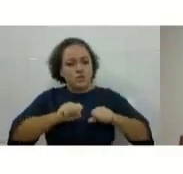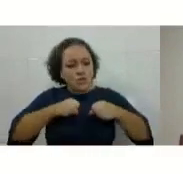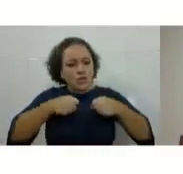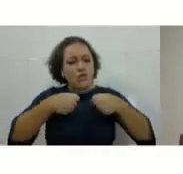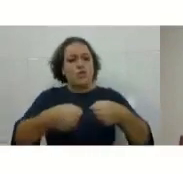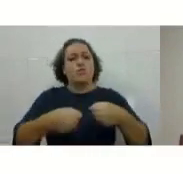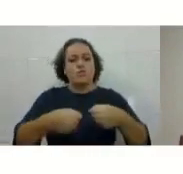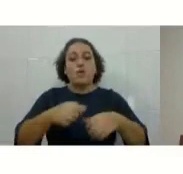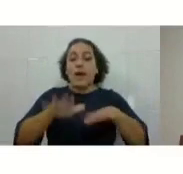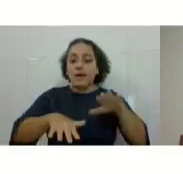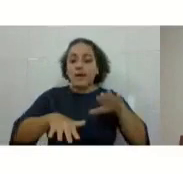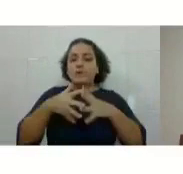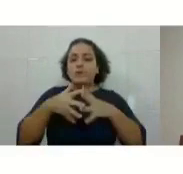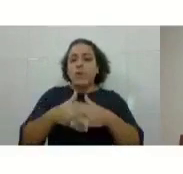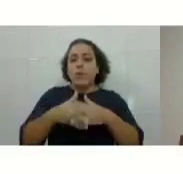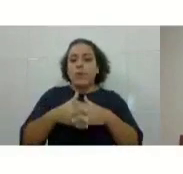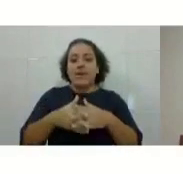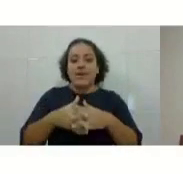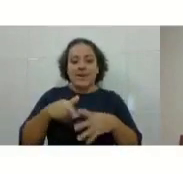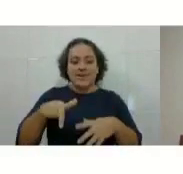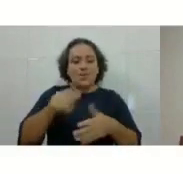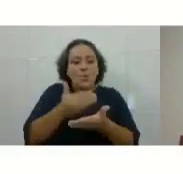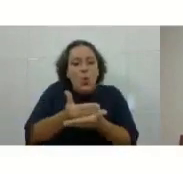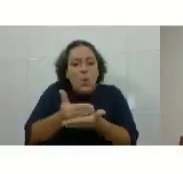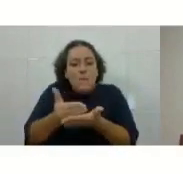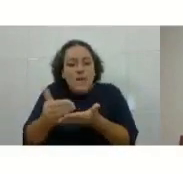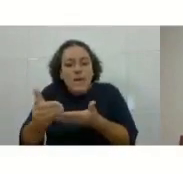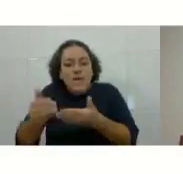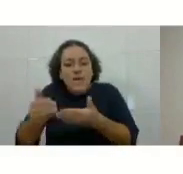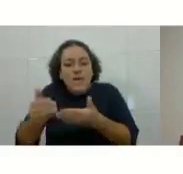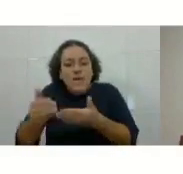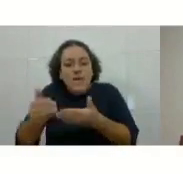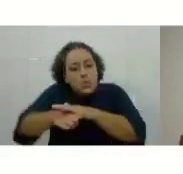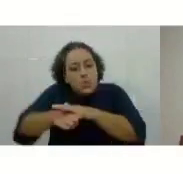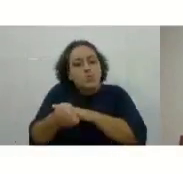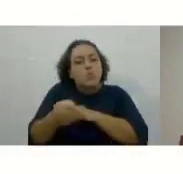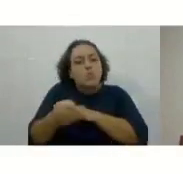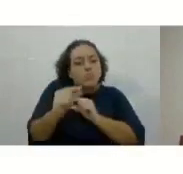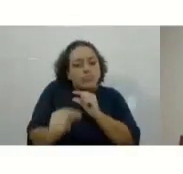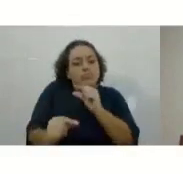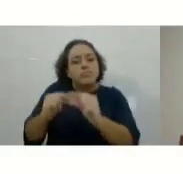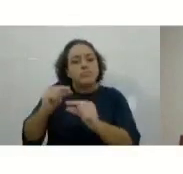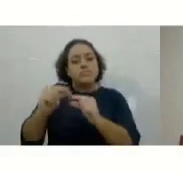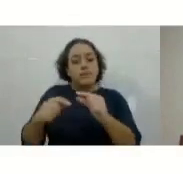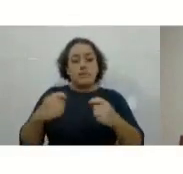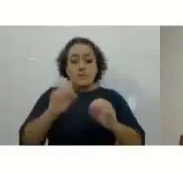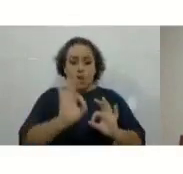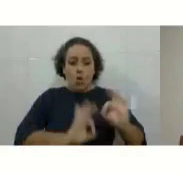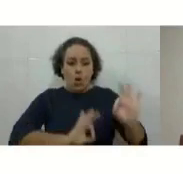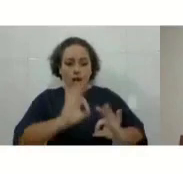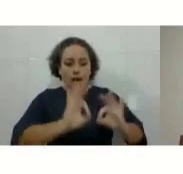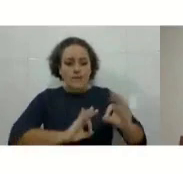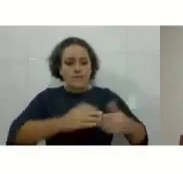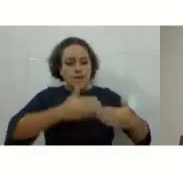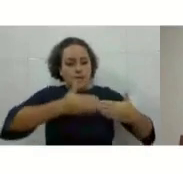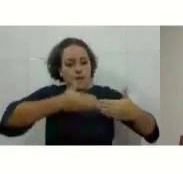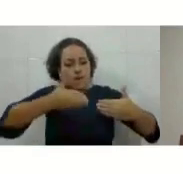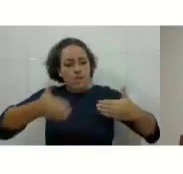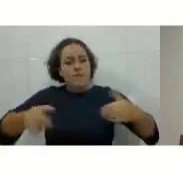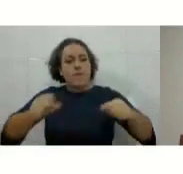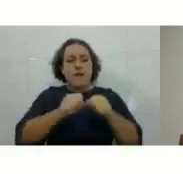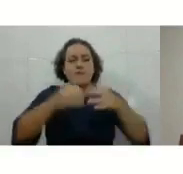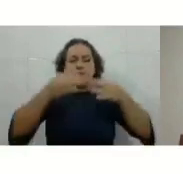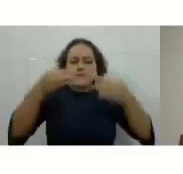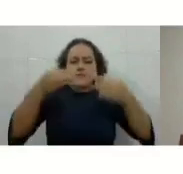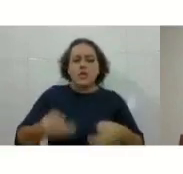complicado, principalmente nesse começo. Então, assim, tomem cuidado, organizem-se para fazer realmente esse curso da